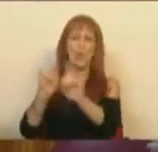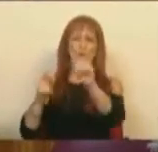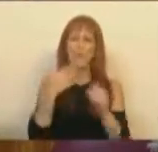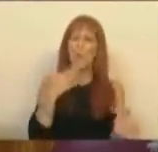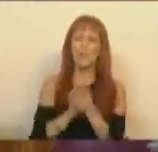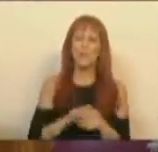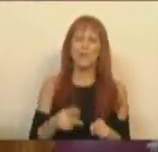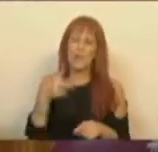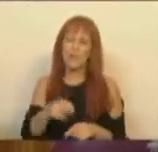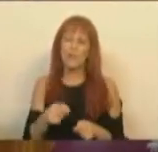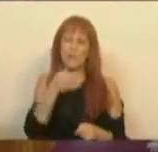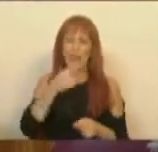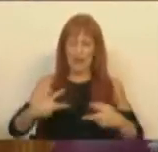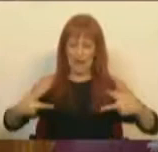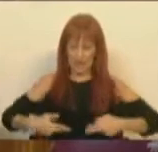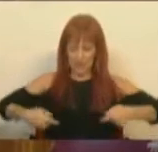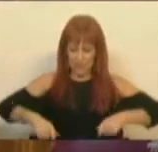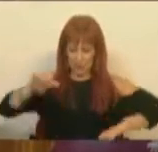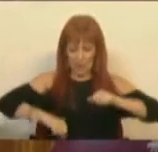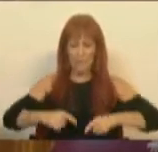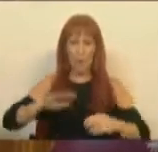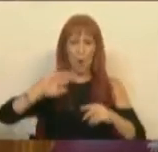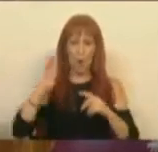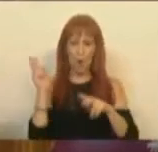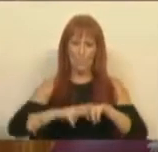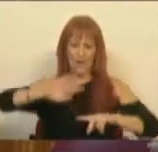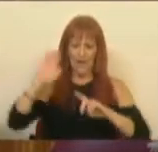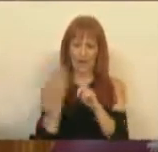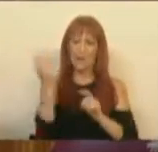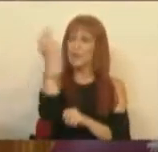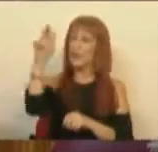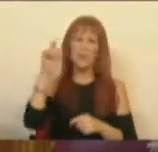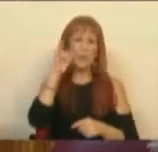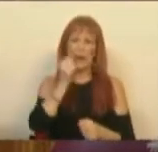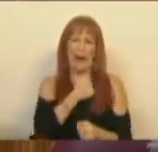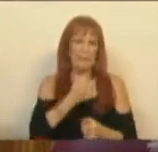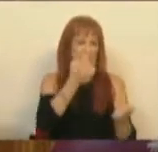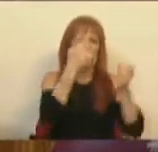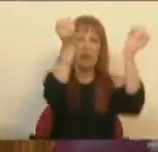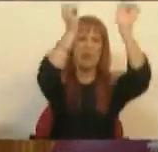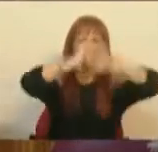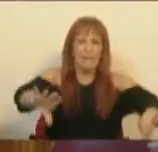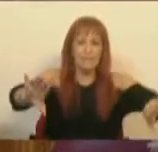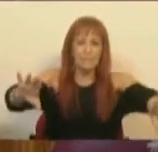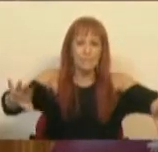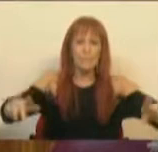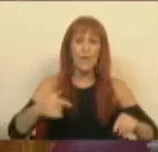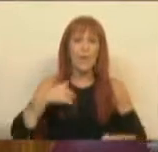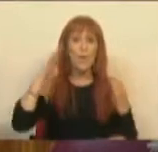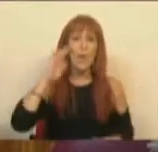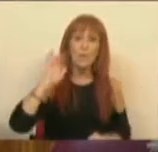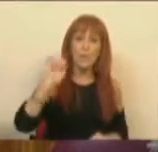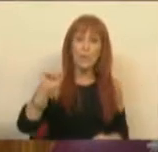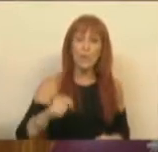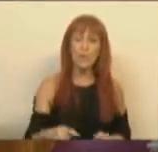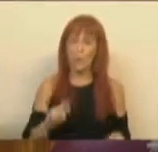na pausa de falar de castração química ou de pena de prisão perpétua, que não aquecem a casa a ninguém. Portanto, acho muito bem